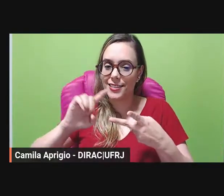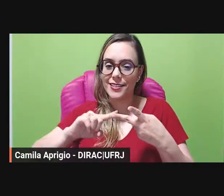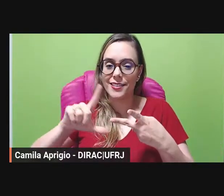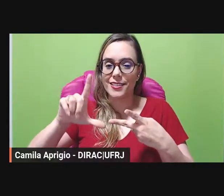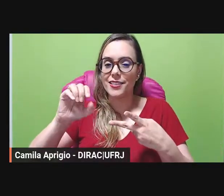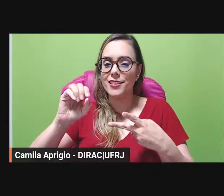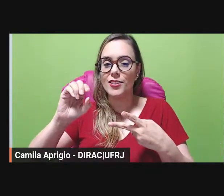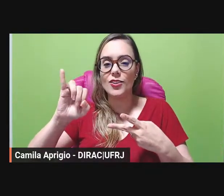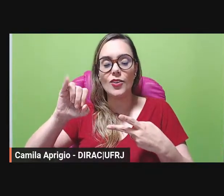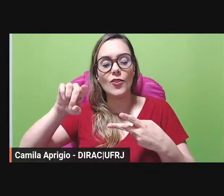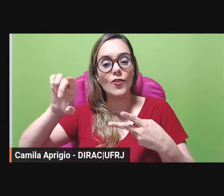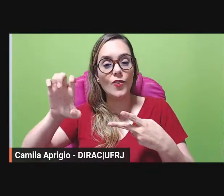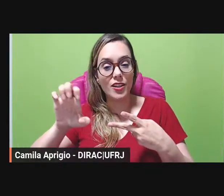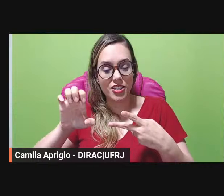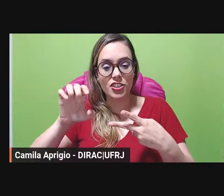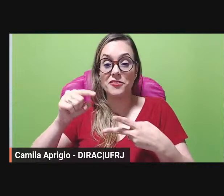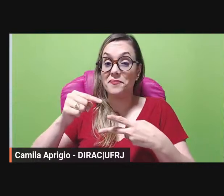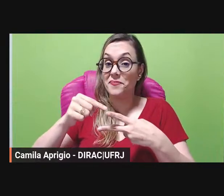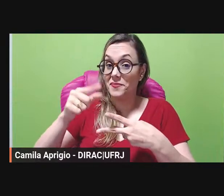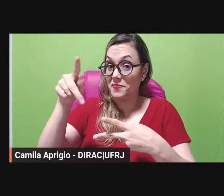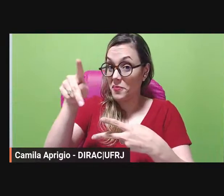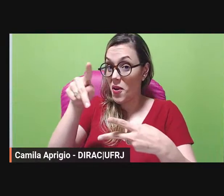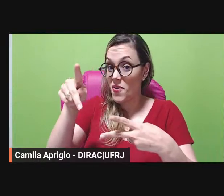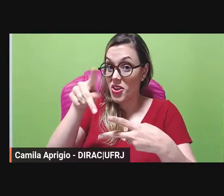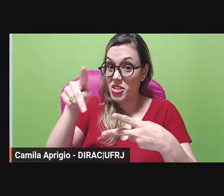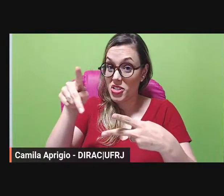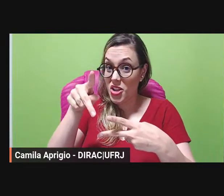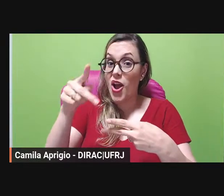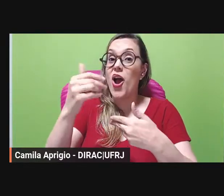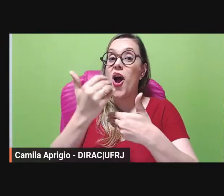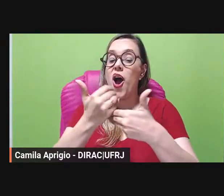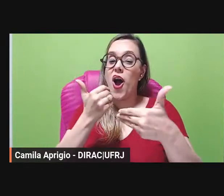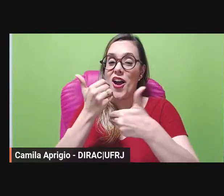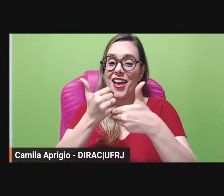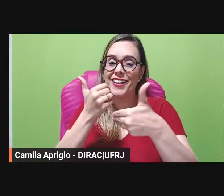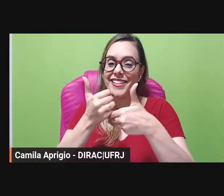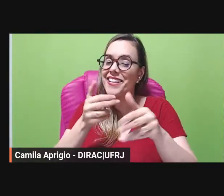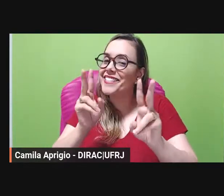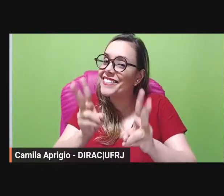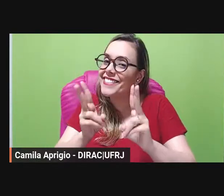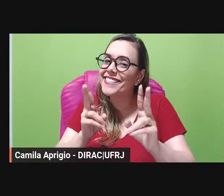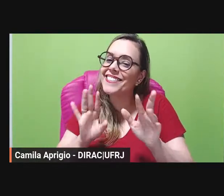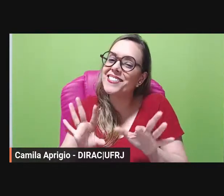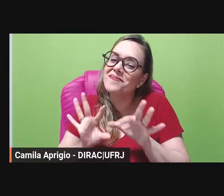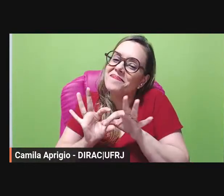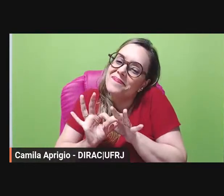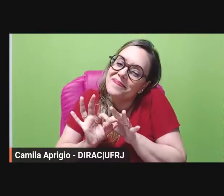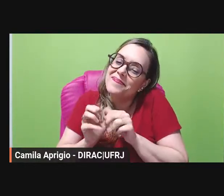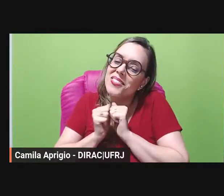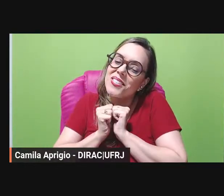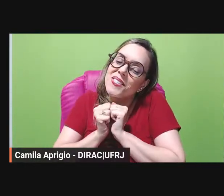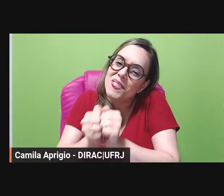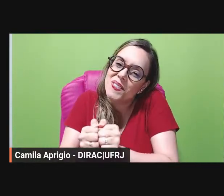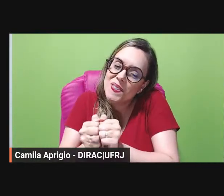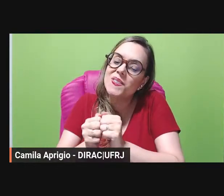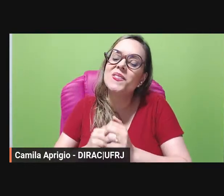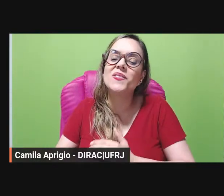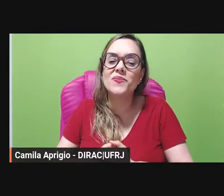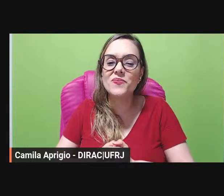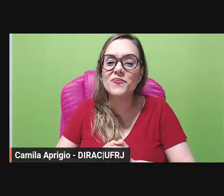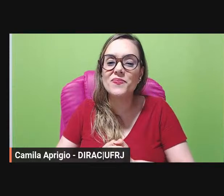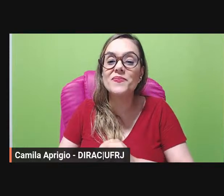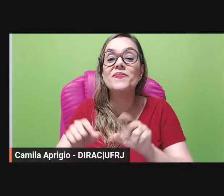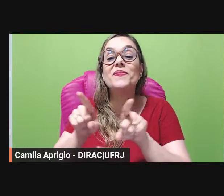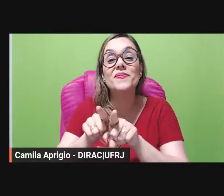a Celeste que foi minha professora e orientadora sempre presente em minha formação e vida acadêmica e também